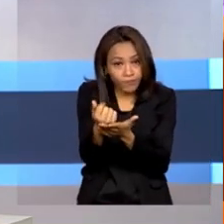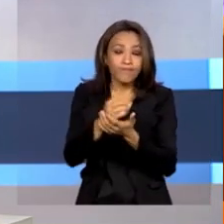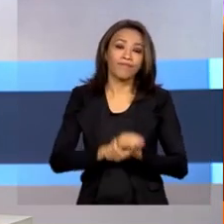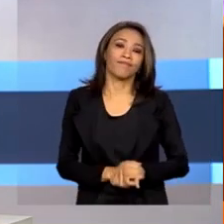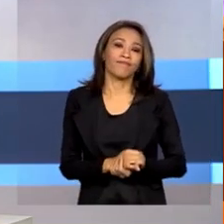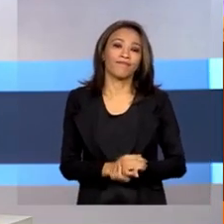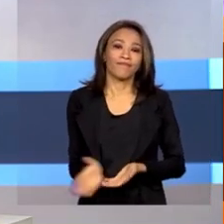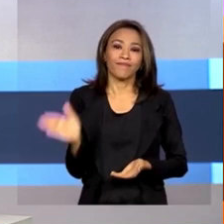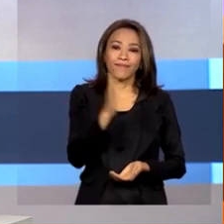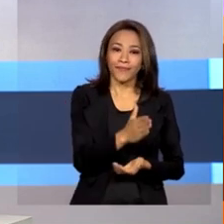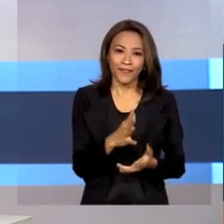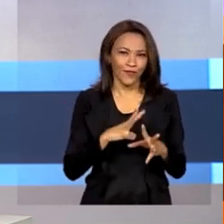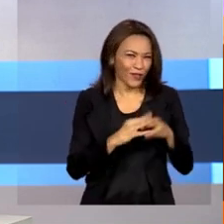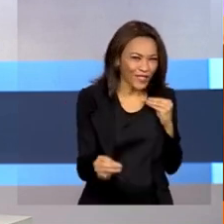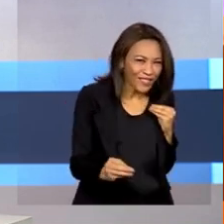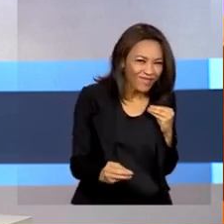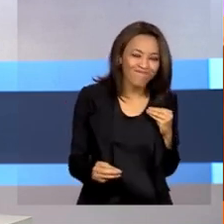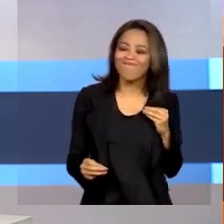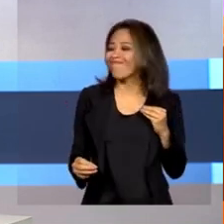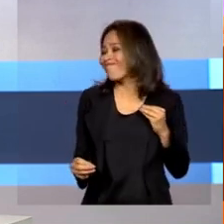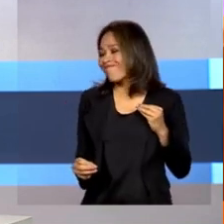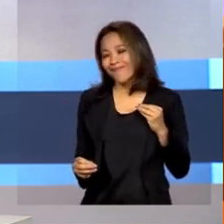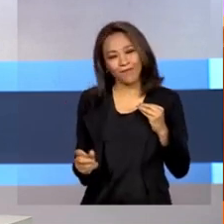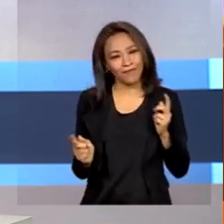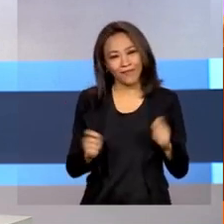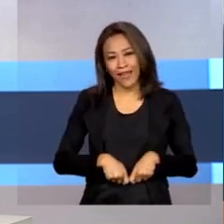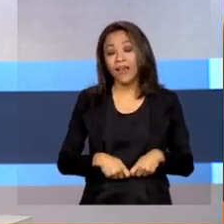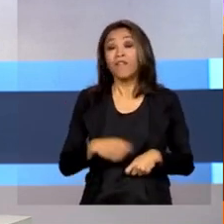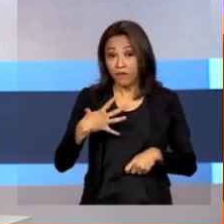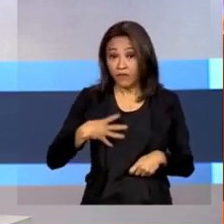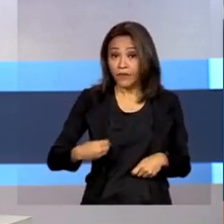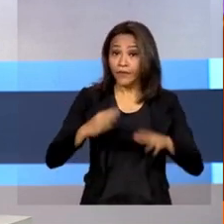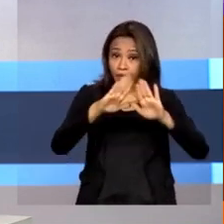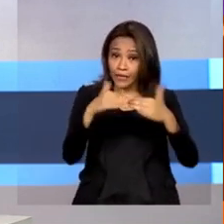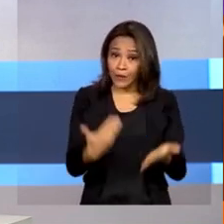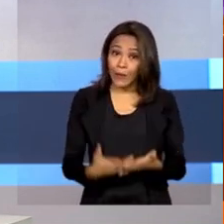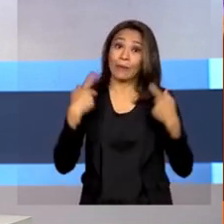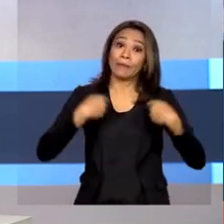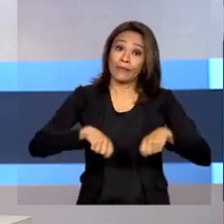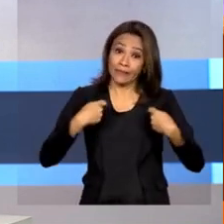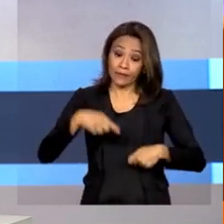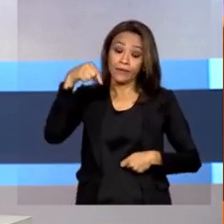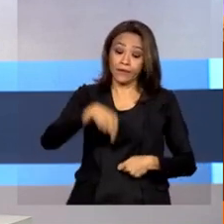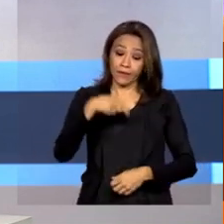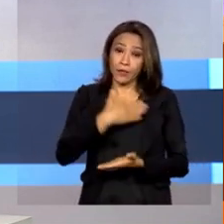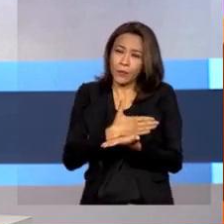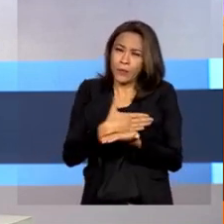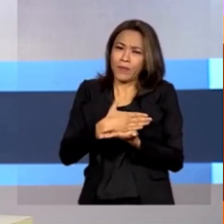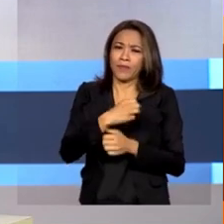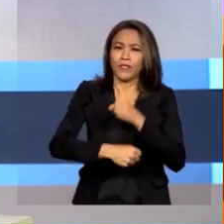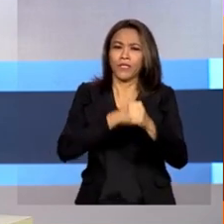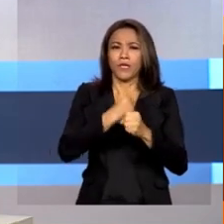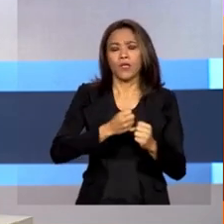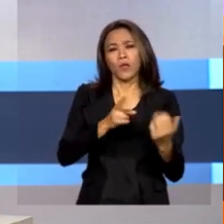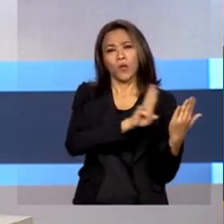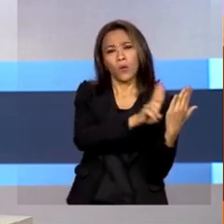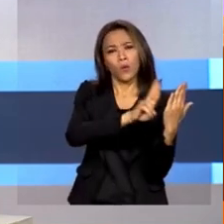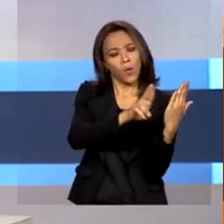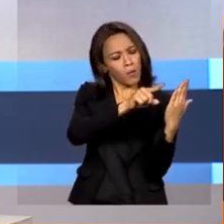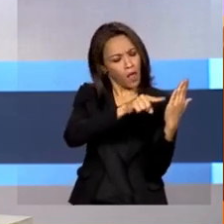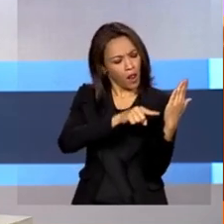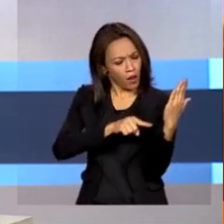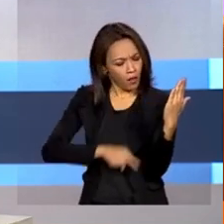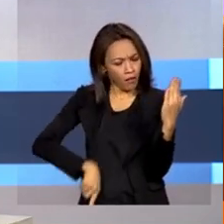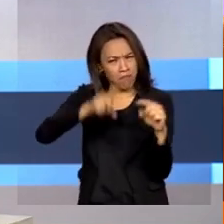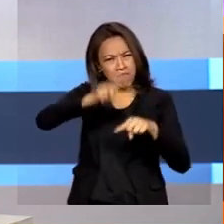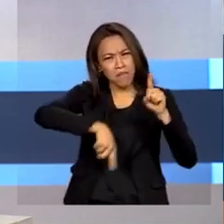Não tem como fugir, né? Quem tem filho na escola precisa encarar, nesse começo de ano, a temida lista de material. Para